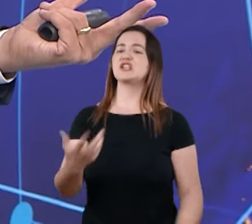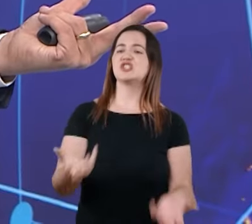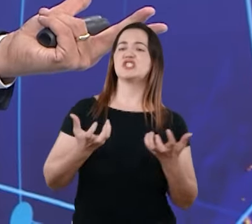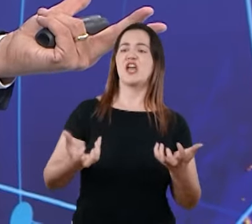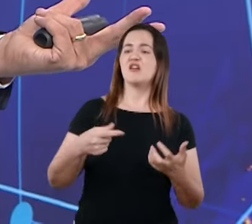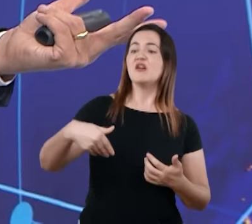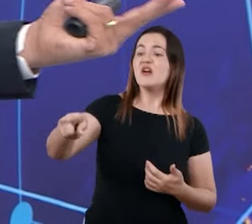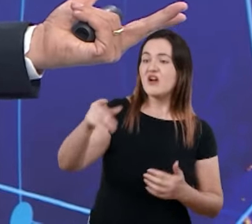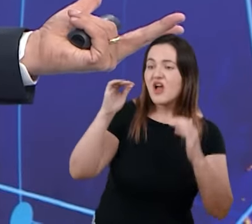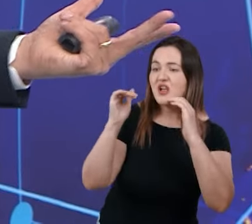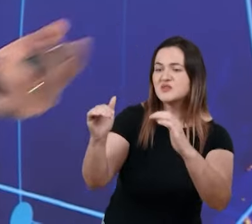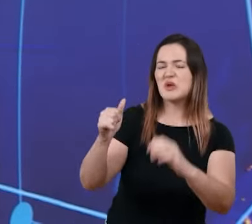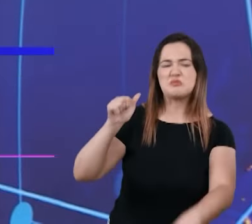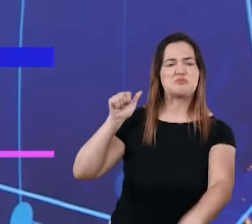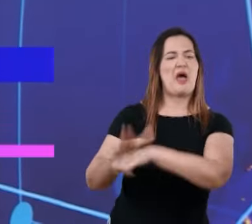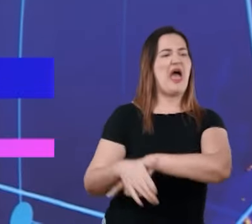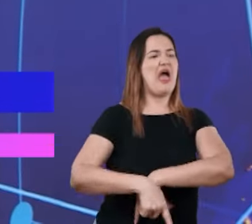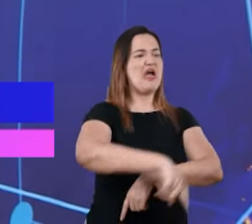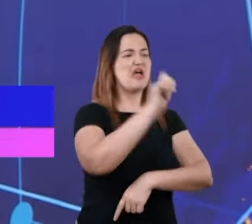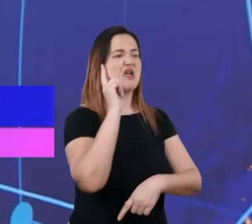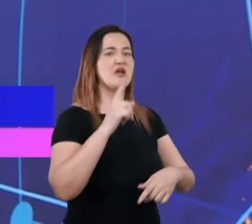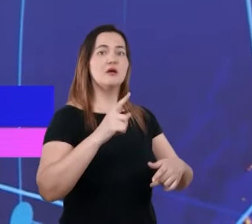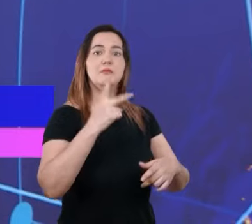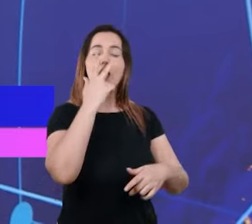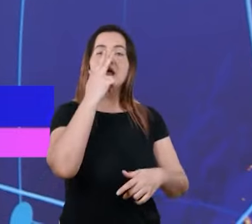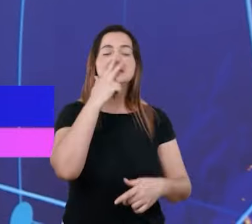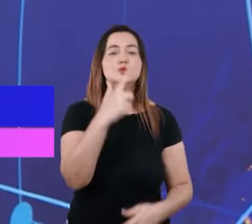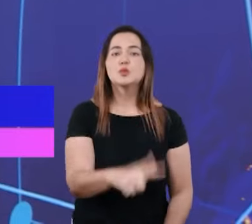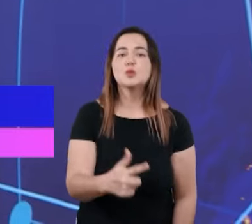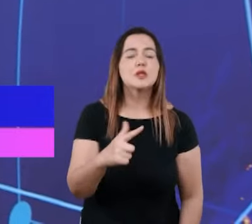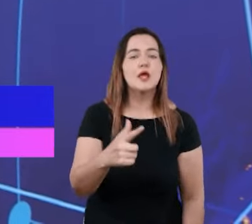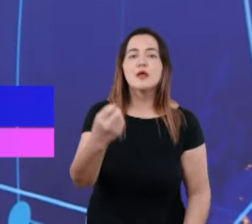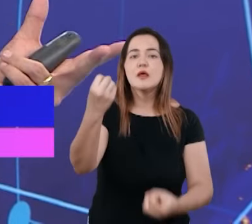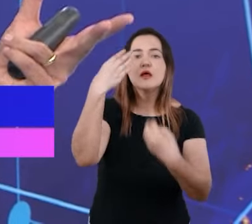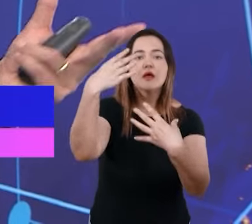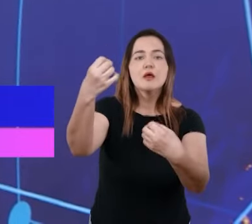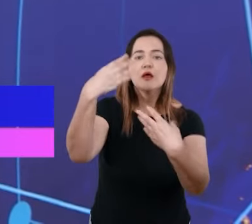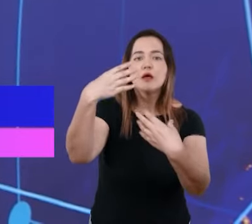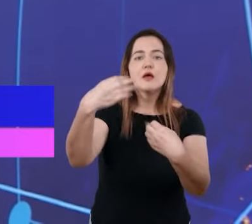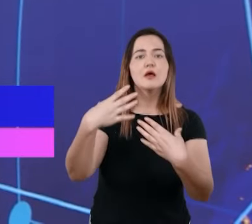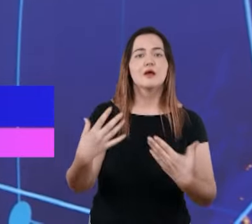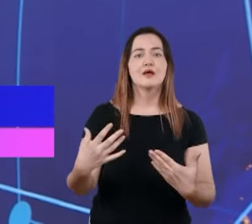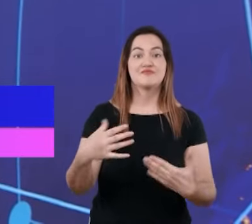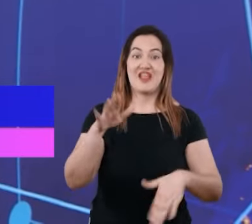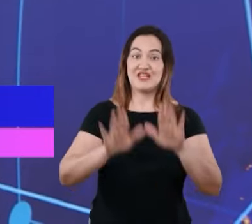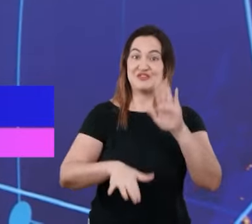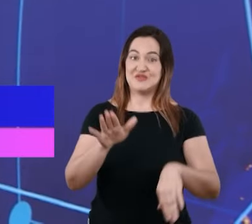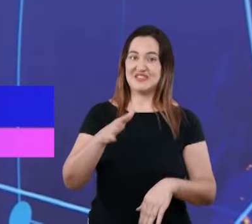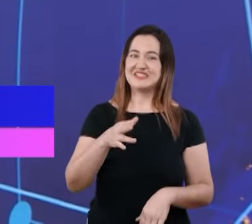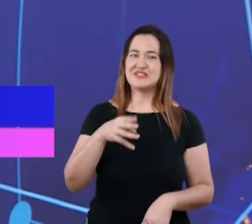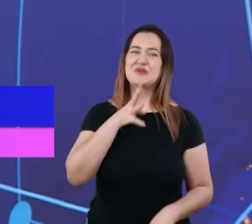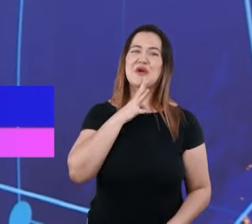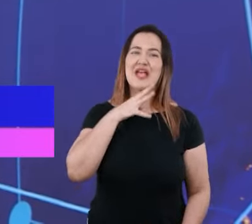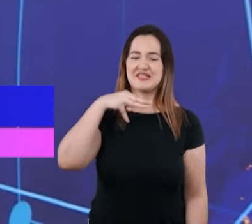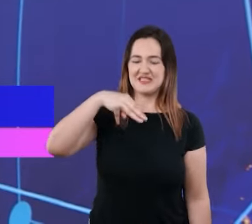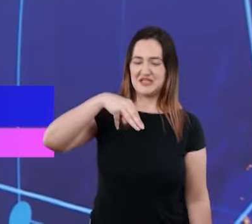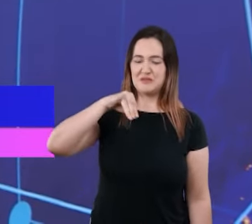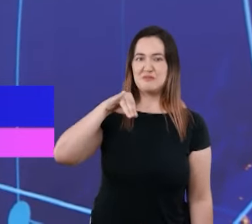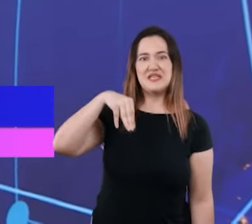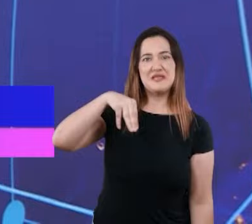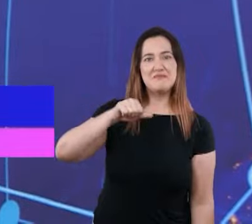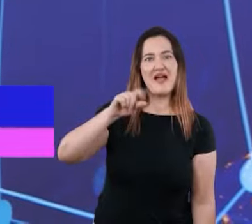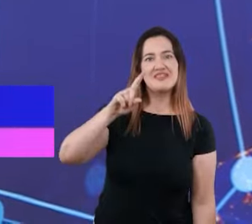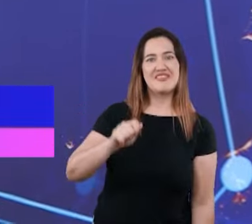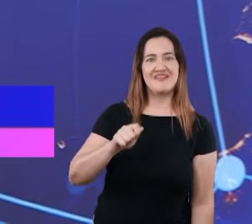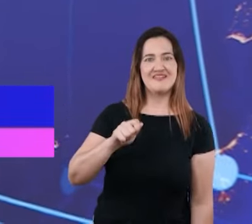viram contra o nosso Criador, simplesmente porque Deus falou não. Por que Deus disse não para mim? Quando Deus diz não,